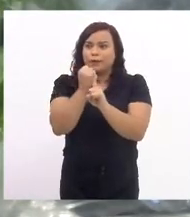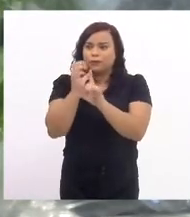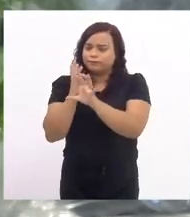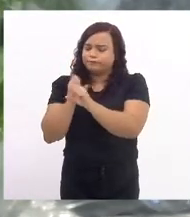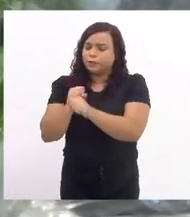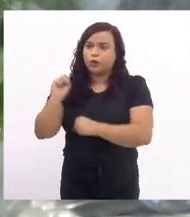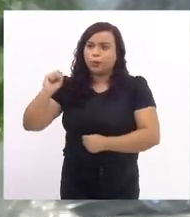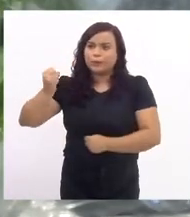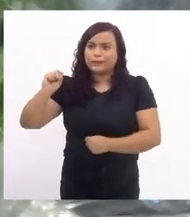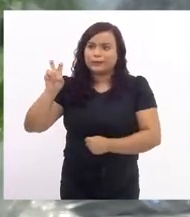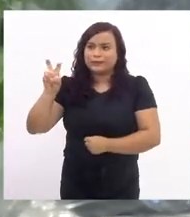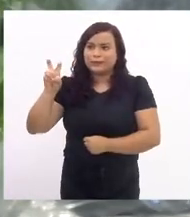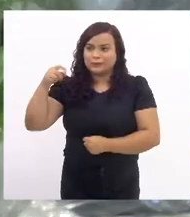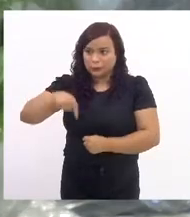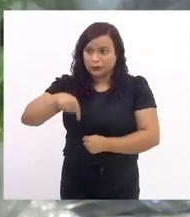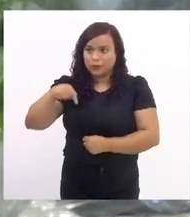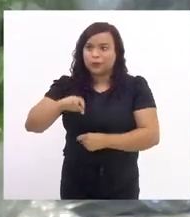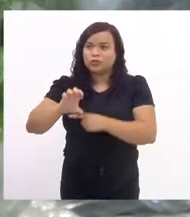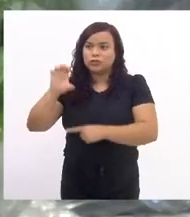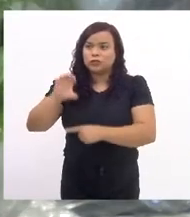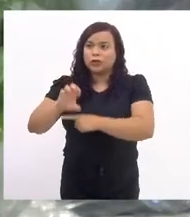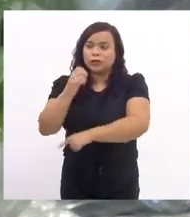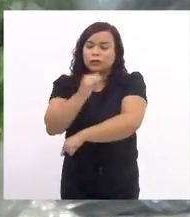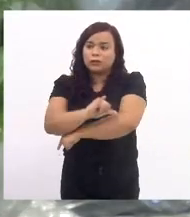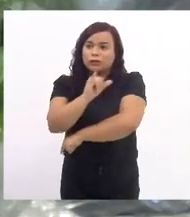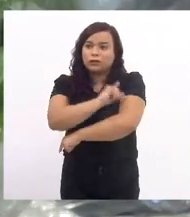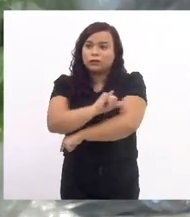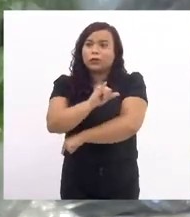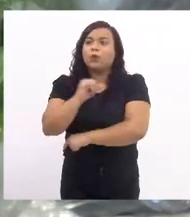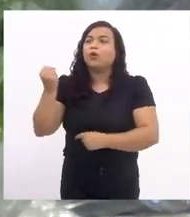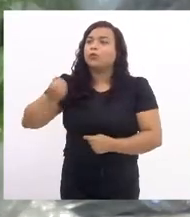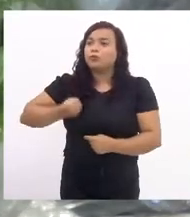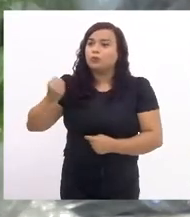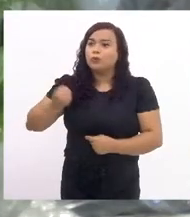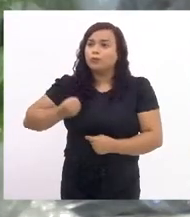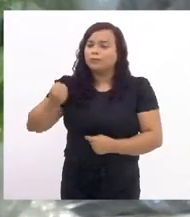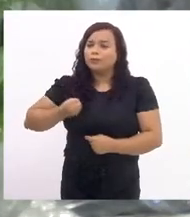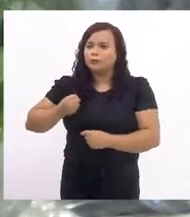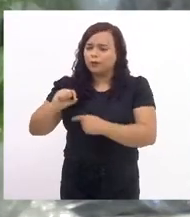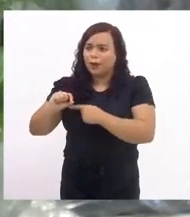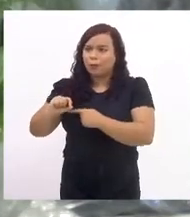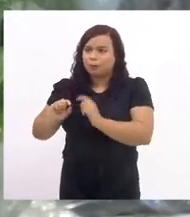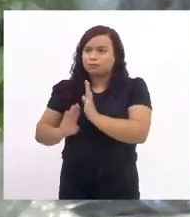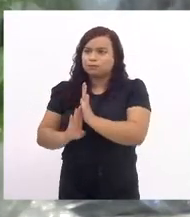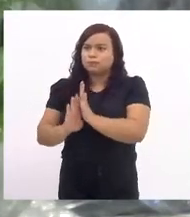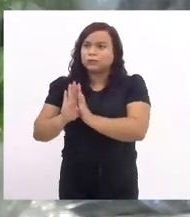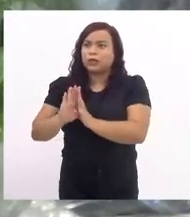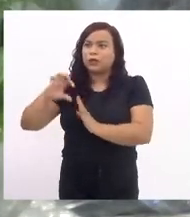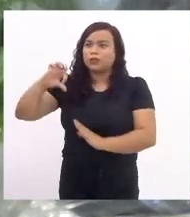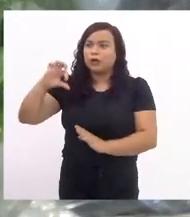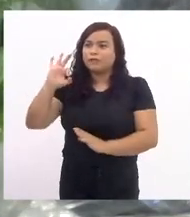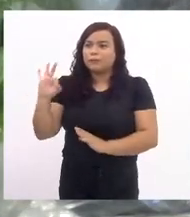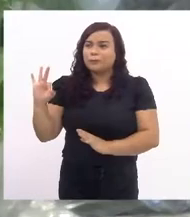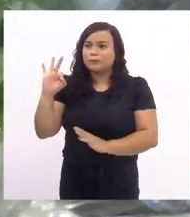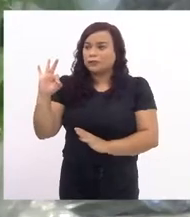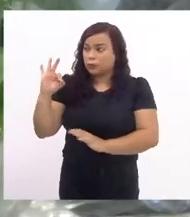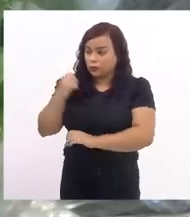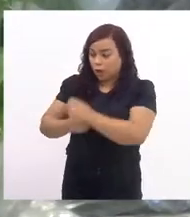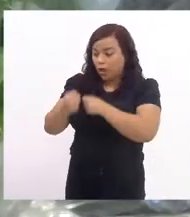de Janeiro, um número 9% maior do que o registrado em 2020, quando houve